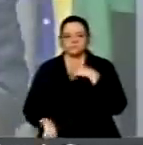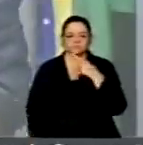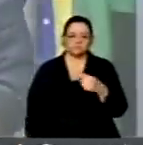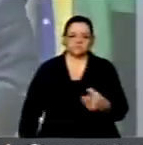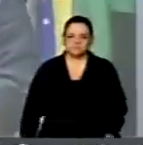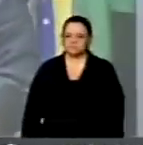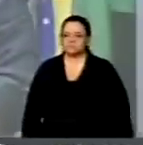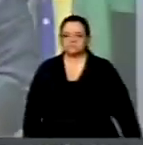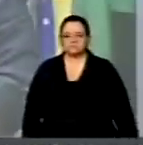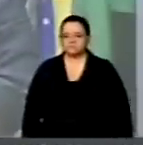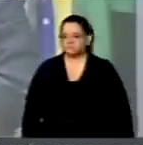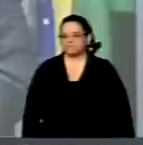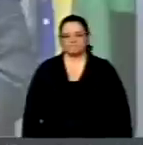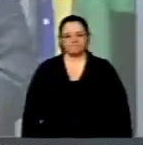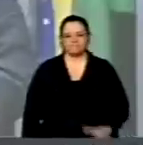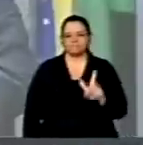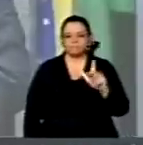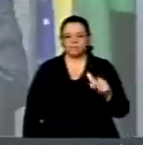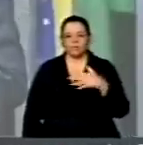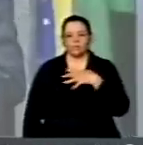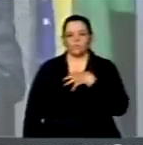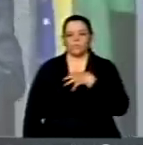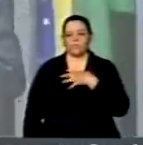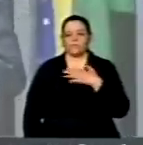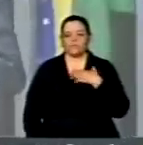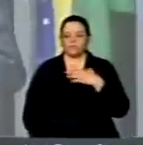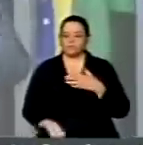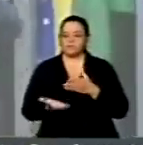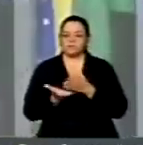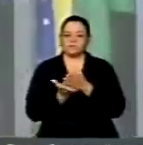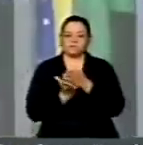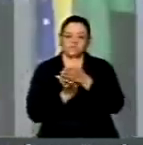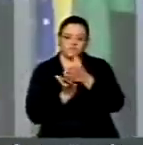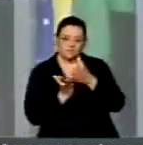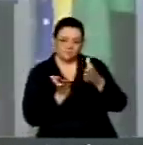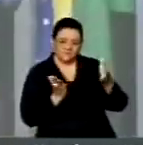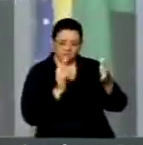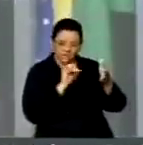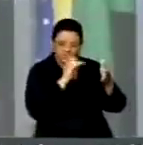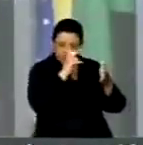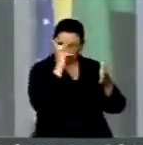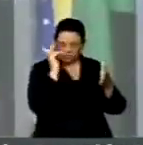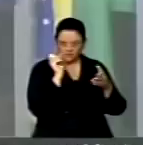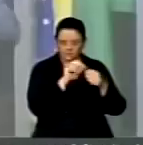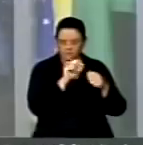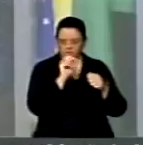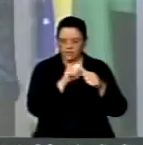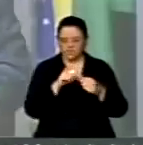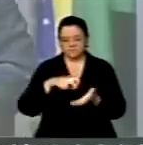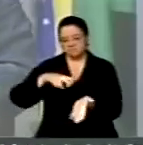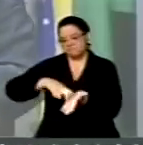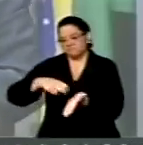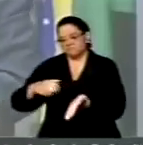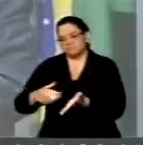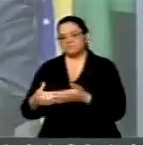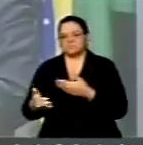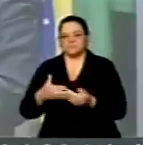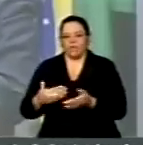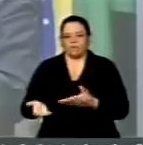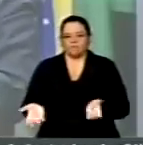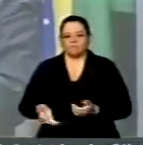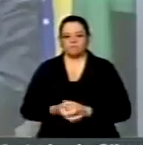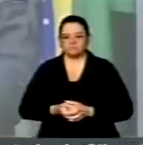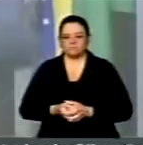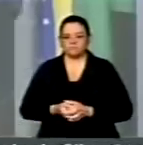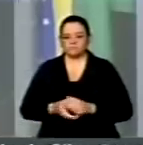Como se sentem impunes aqueles que desviam o dinheiro? Como se sentem impunes aqueles que cometem crime? Como se